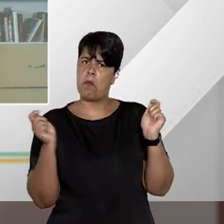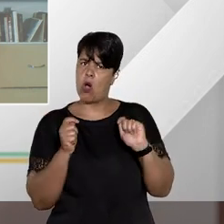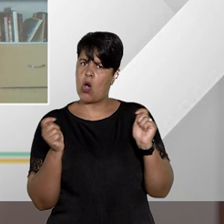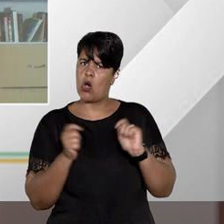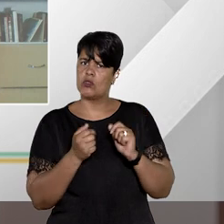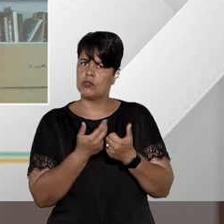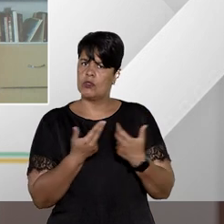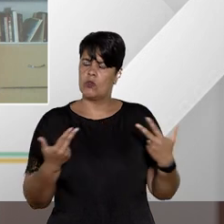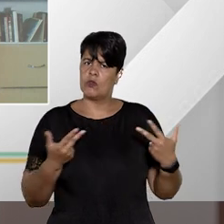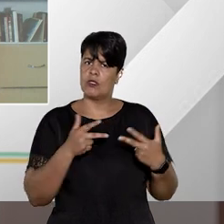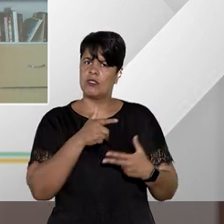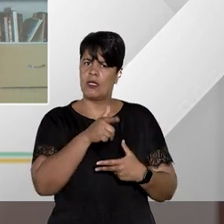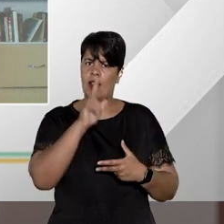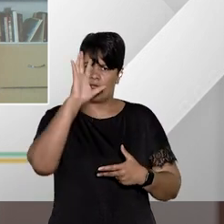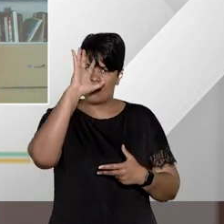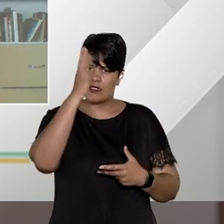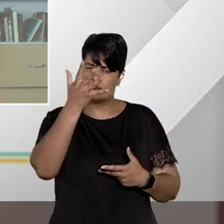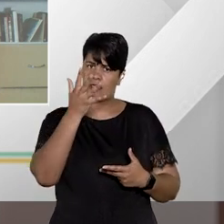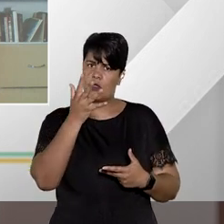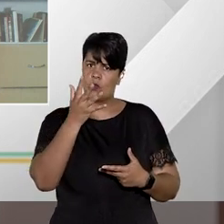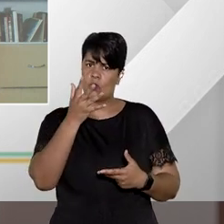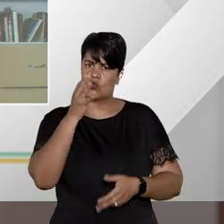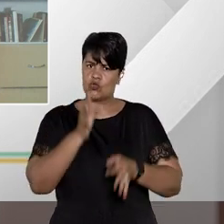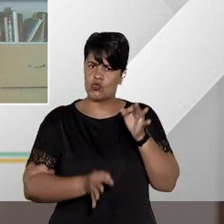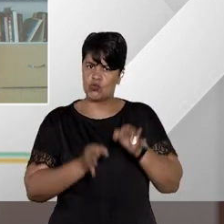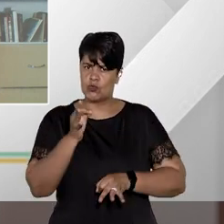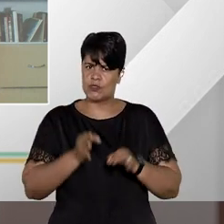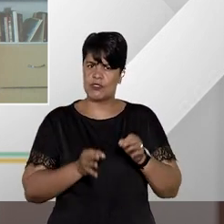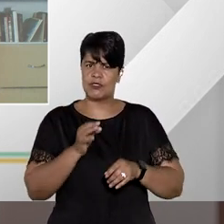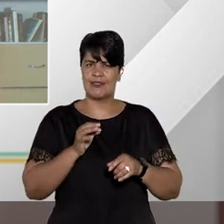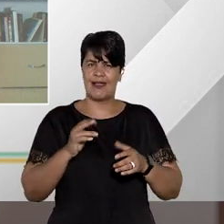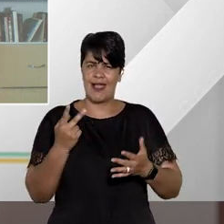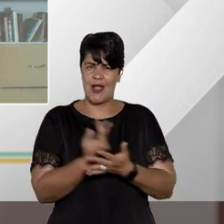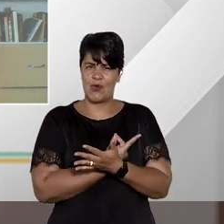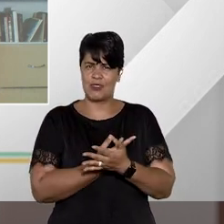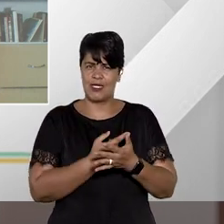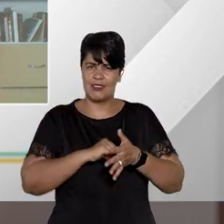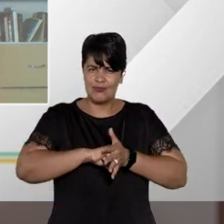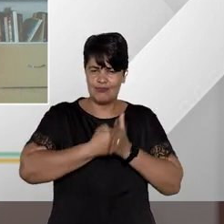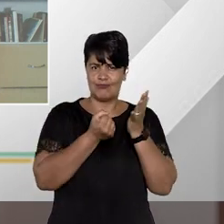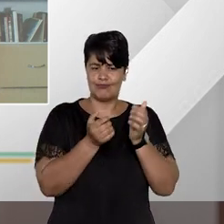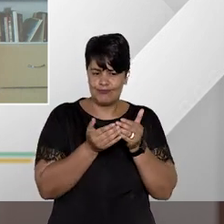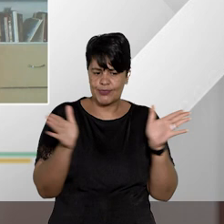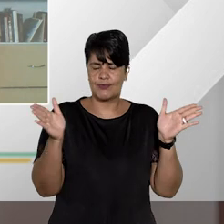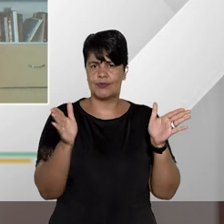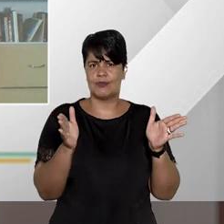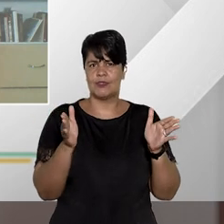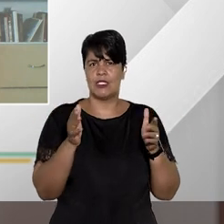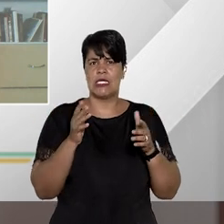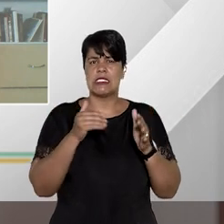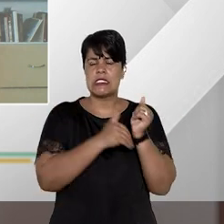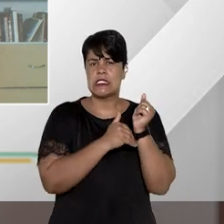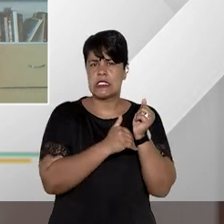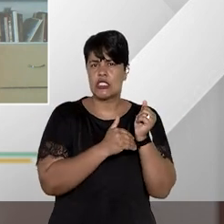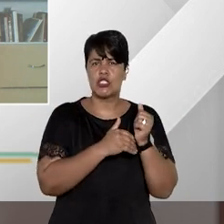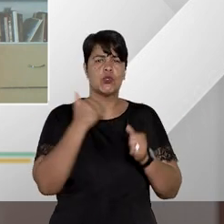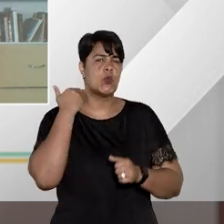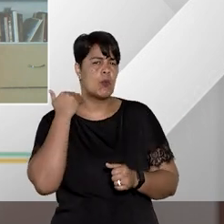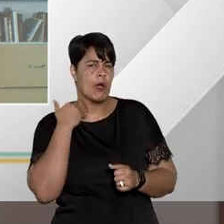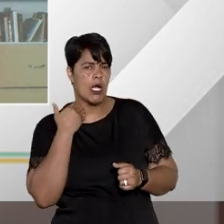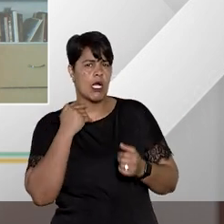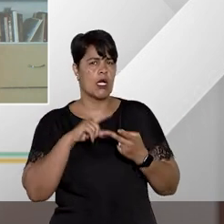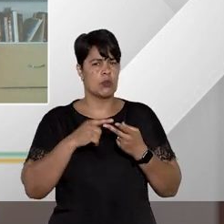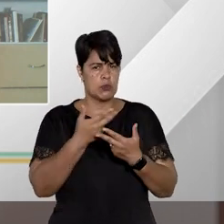decisão judicial que autoriza a quebra de sigilo bancário e fiscal em procedimento criminal inclusive eu já queria saber também se afinal